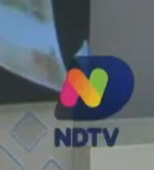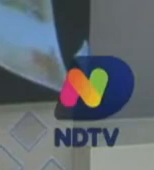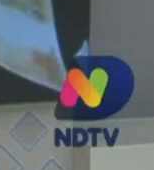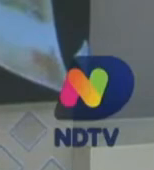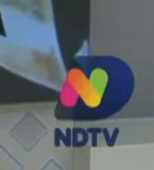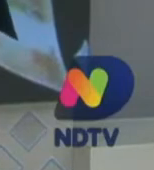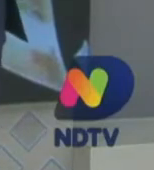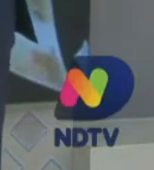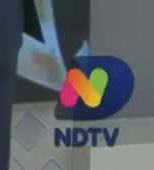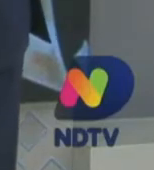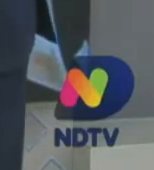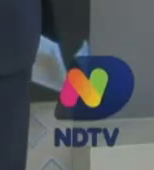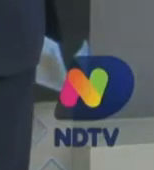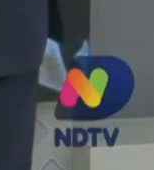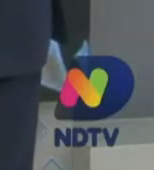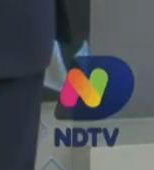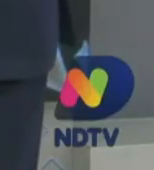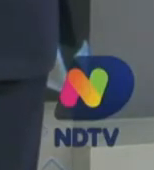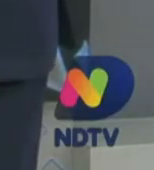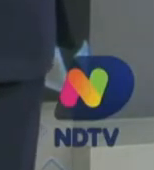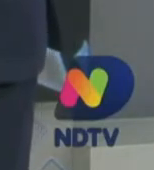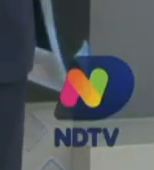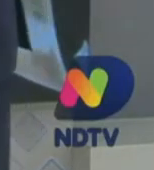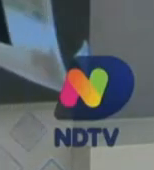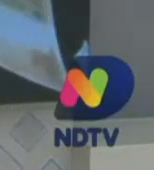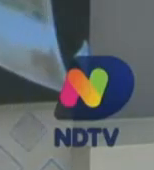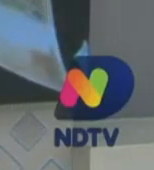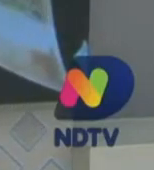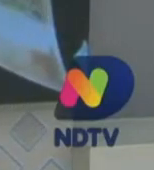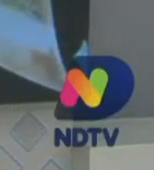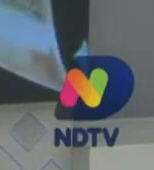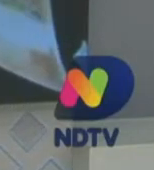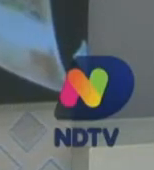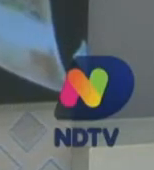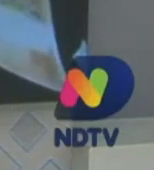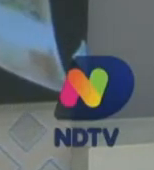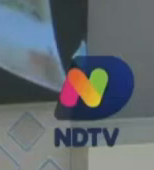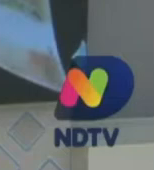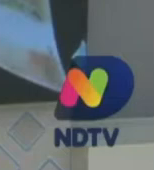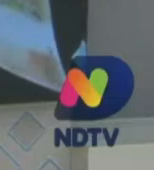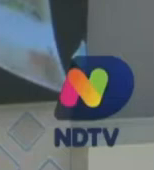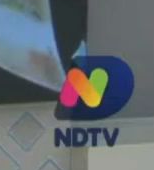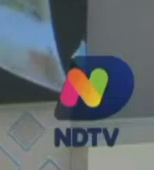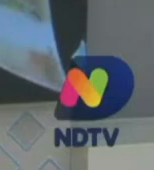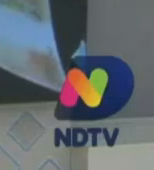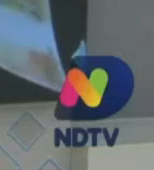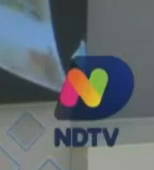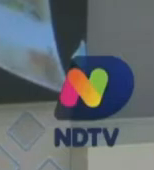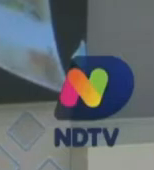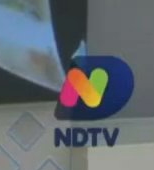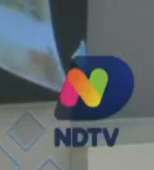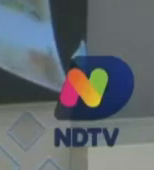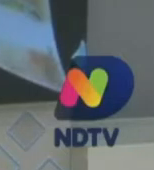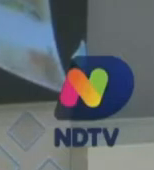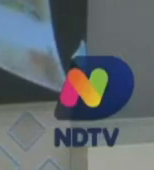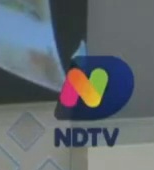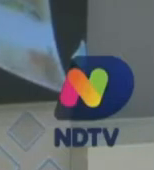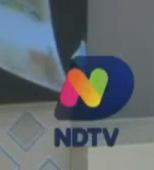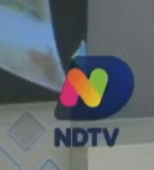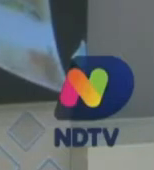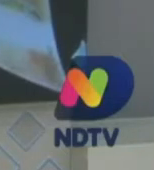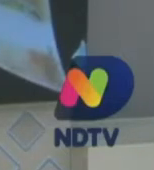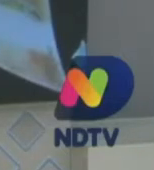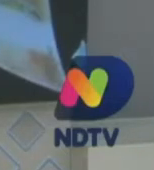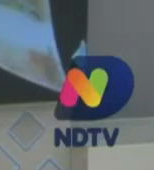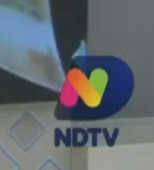em relação aos 14% que o tribunal de justiça de forma liminar